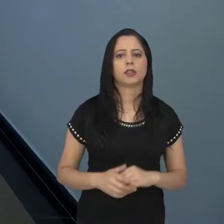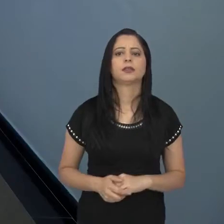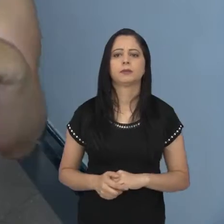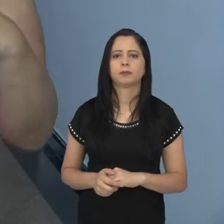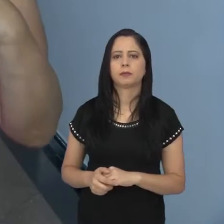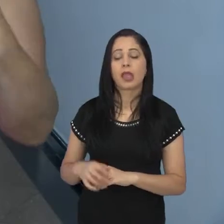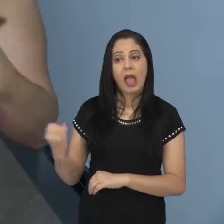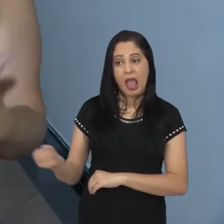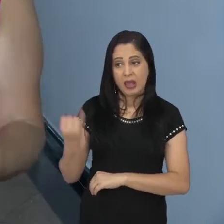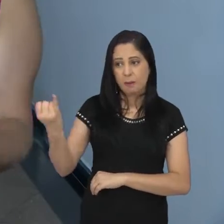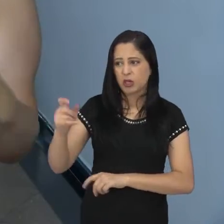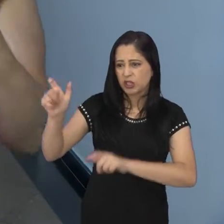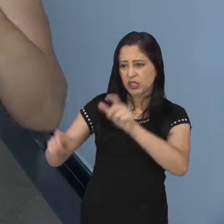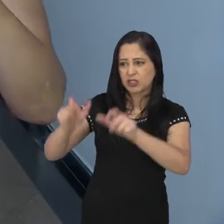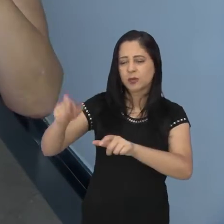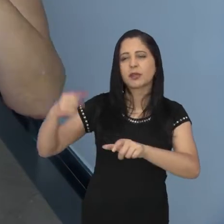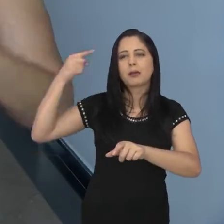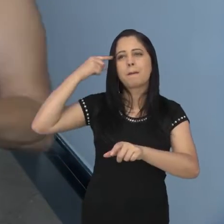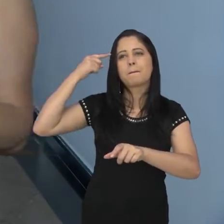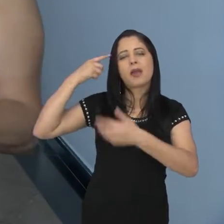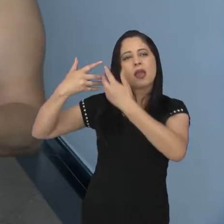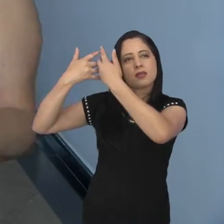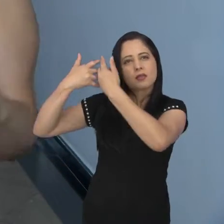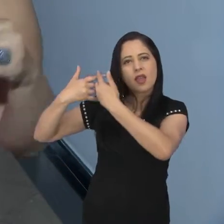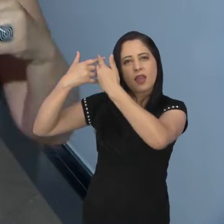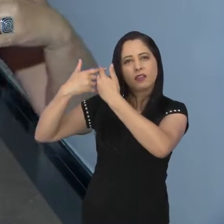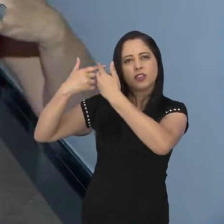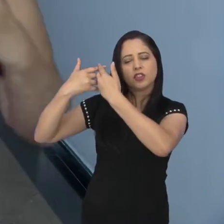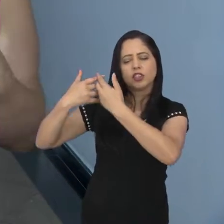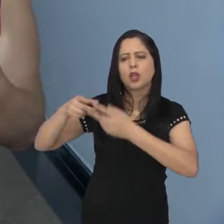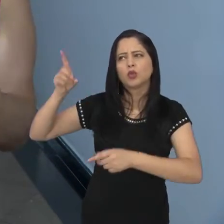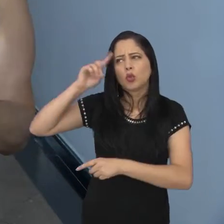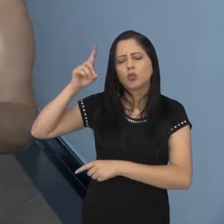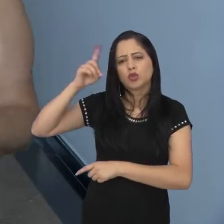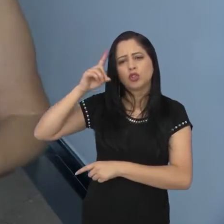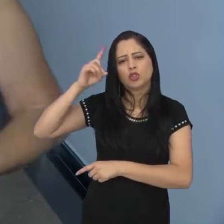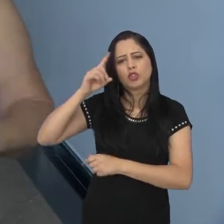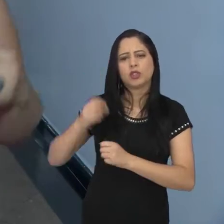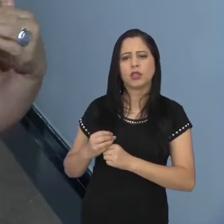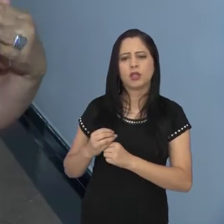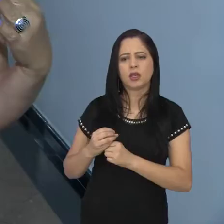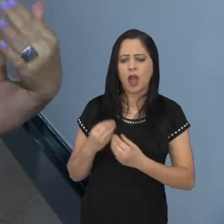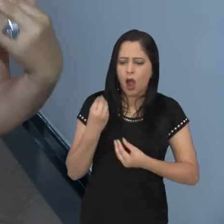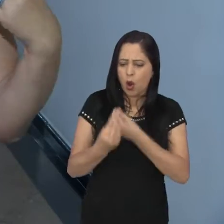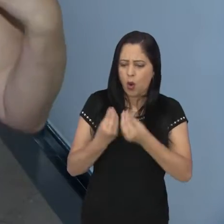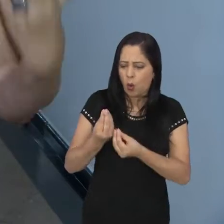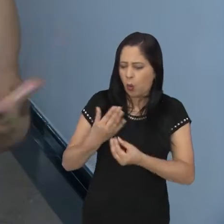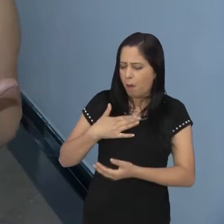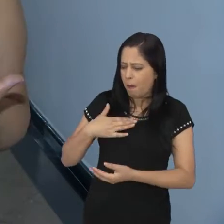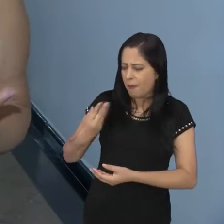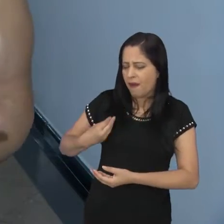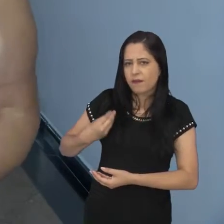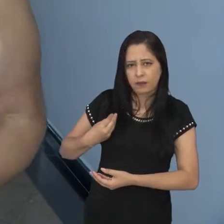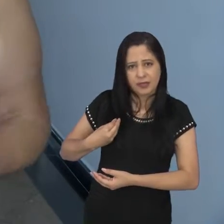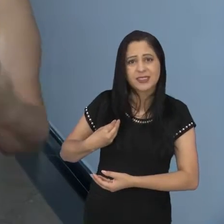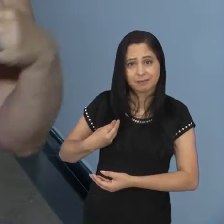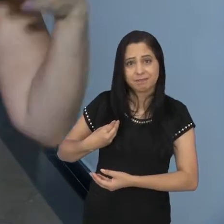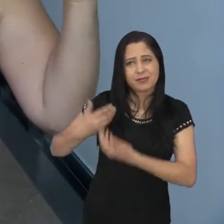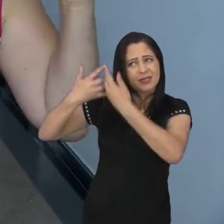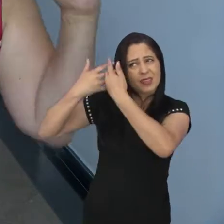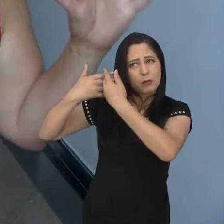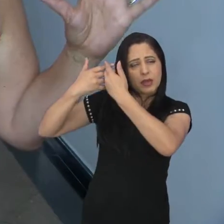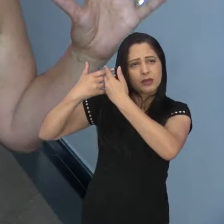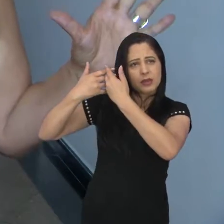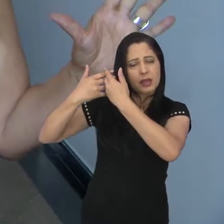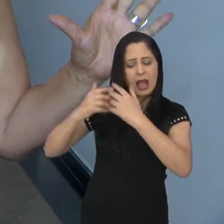nosso município. É importante que as pessoas repensem o dia a dia, como ela está vivendo. E